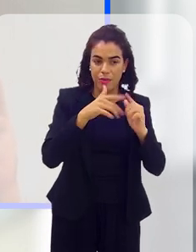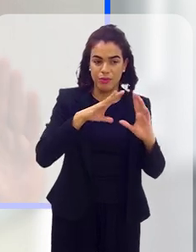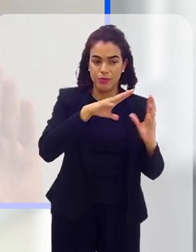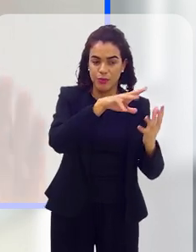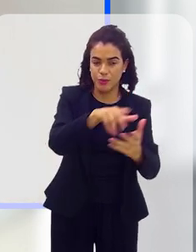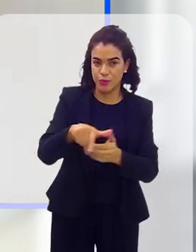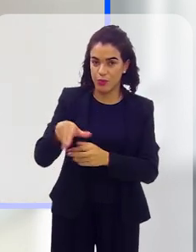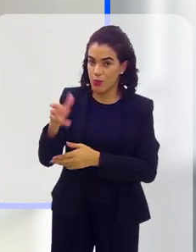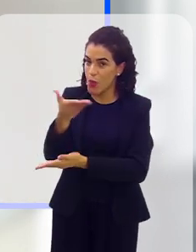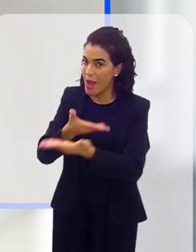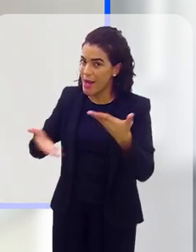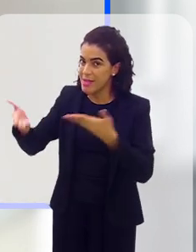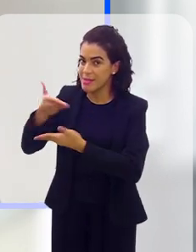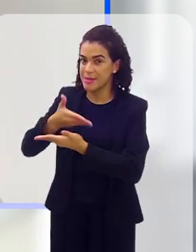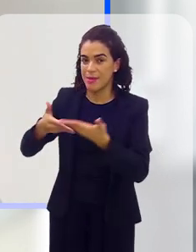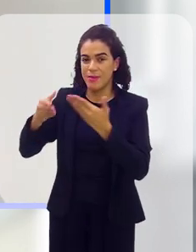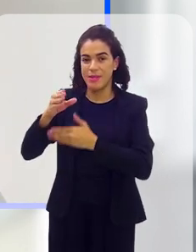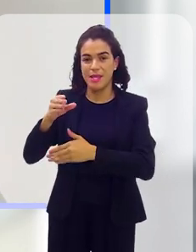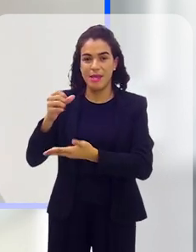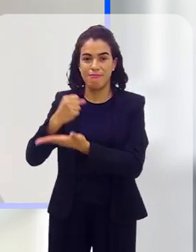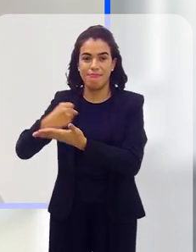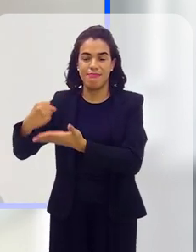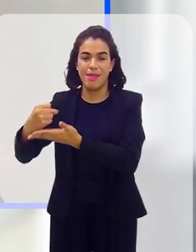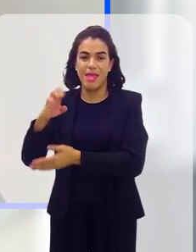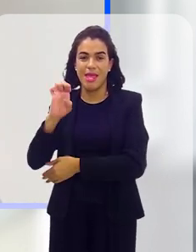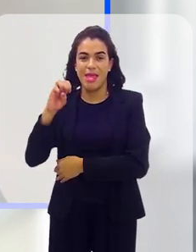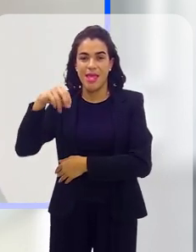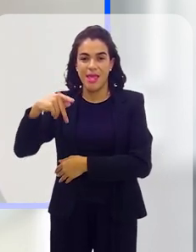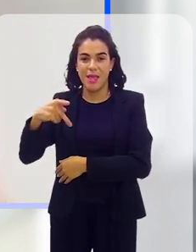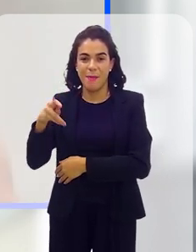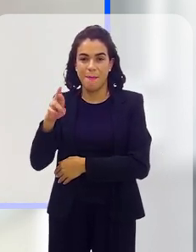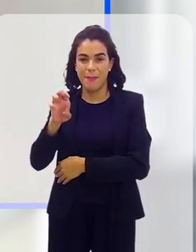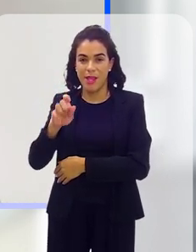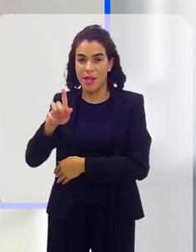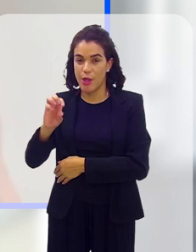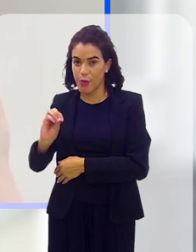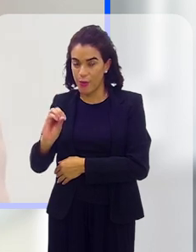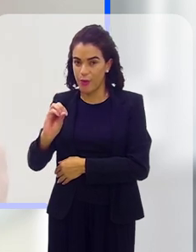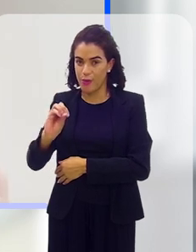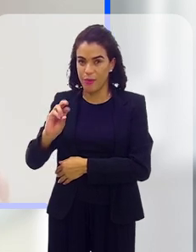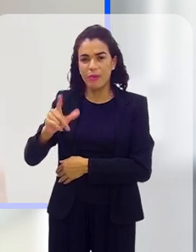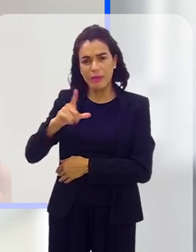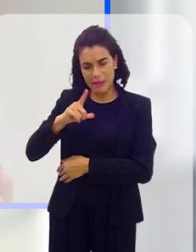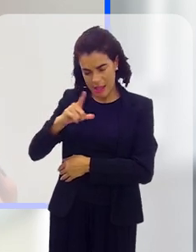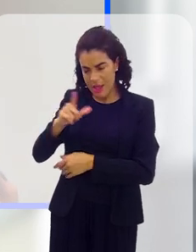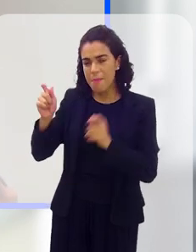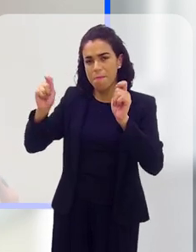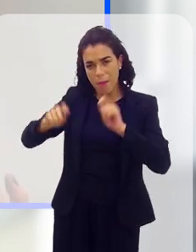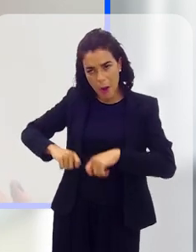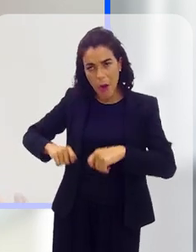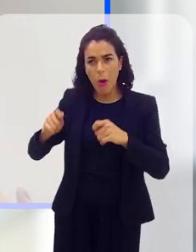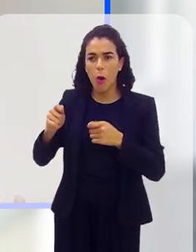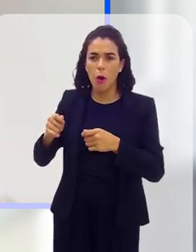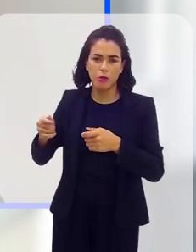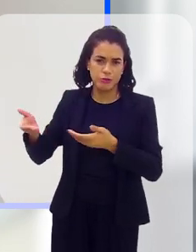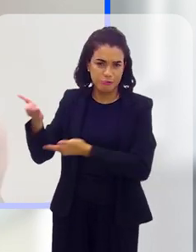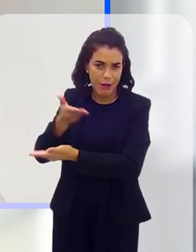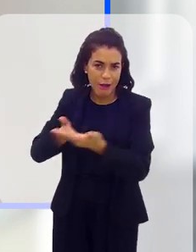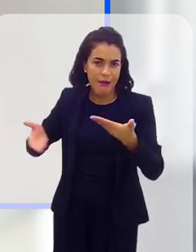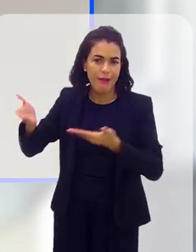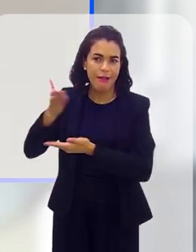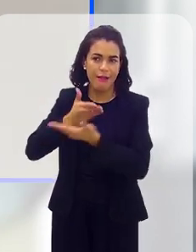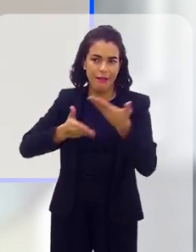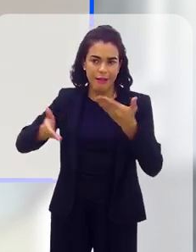contemporâneo e não mais só as relações do emprego, não é que, através da uberização, não exista relação de emprego,